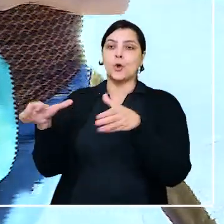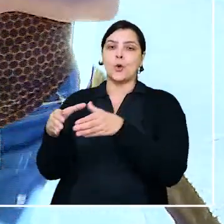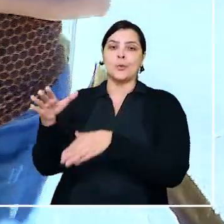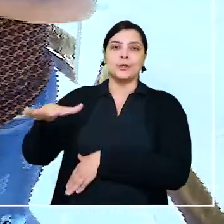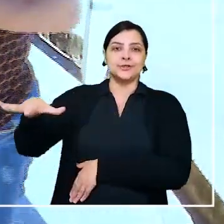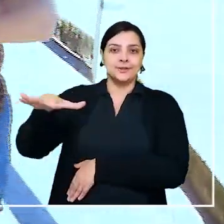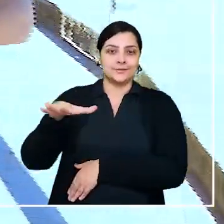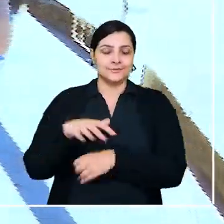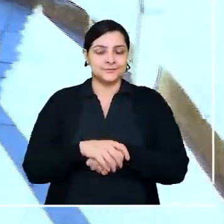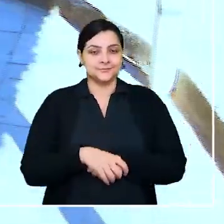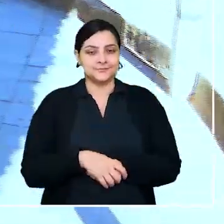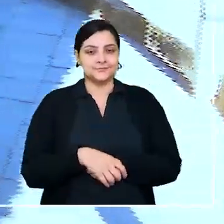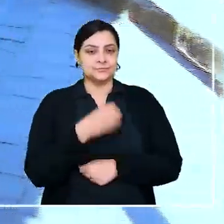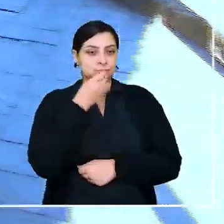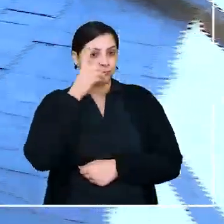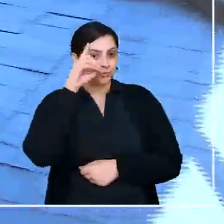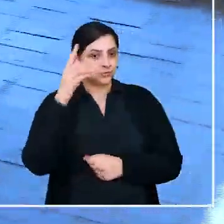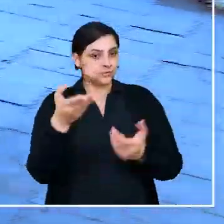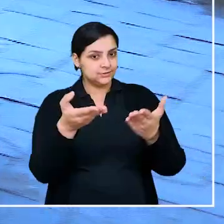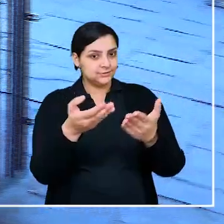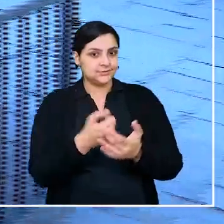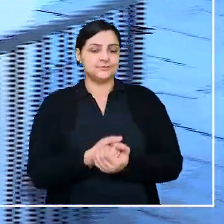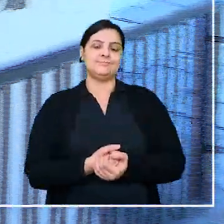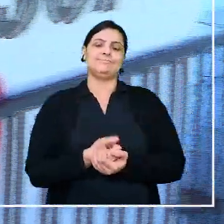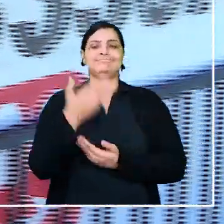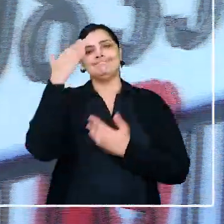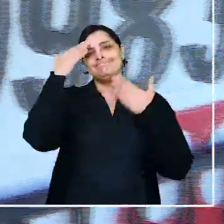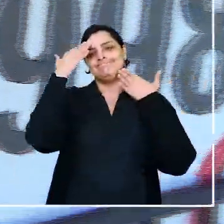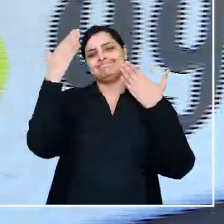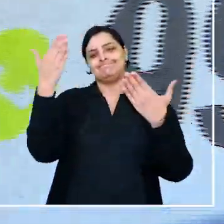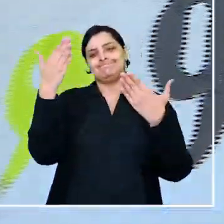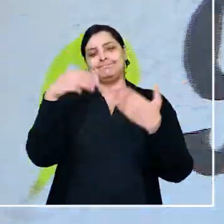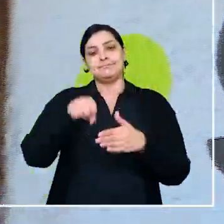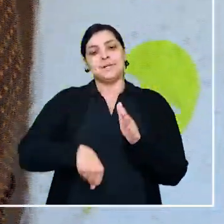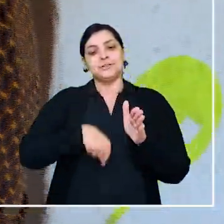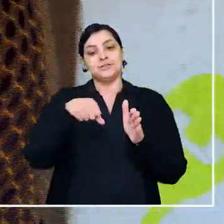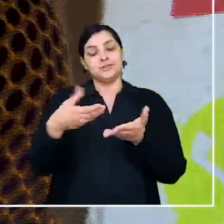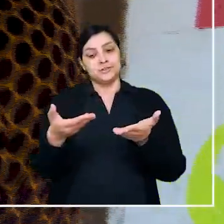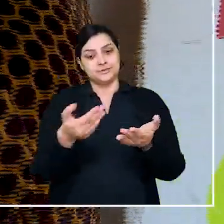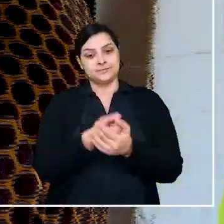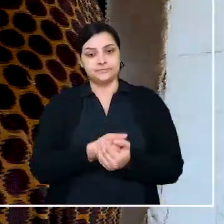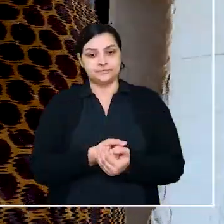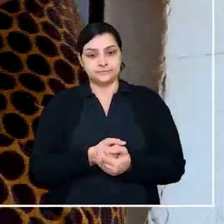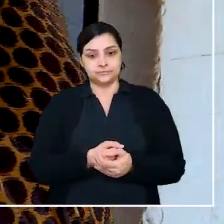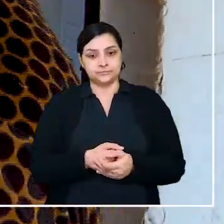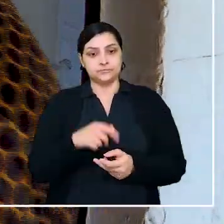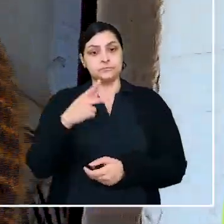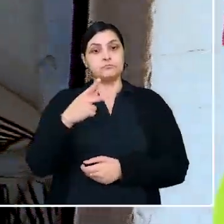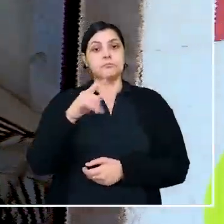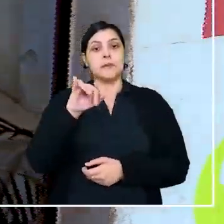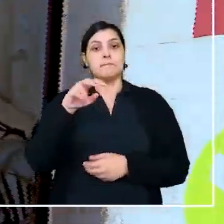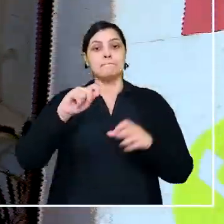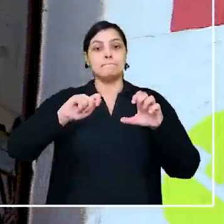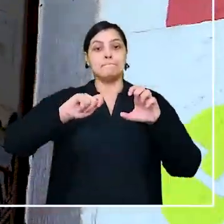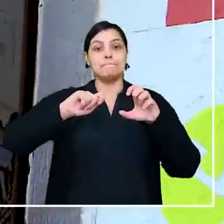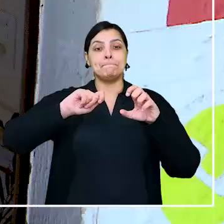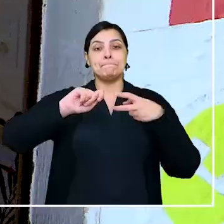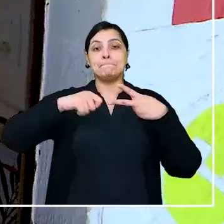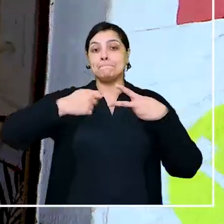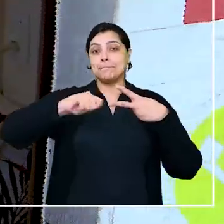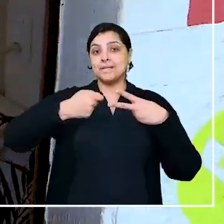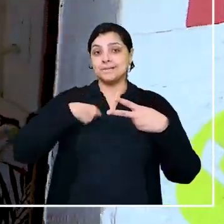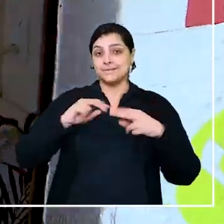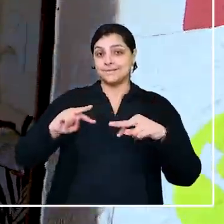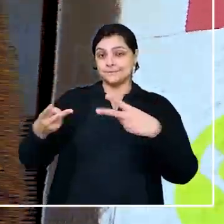comunidade. Bom dia, Salete! Oi, meu mamão! Obrigado! Eu sou a mandioca, a sua entrega. Aí vou fazer o piso para você. Obrigado, tá?